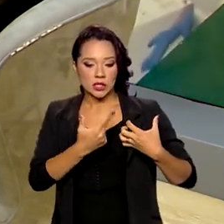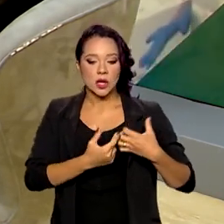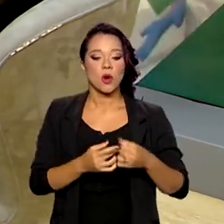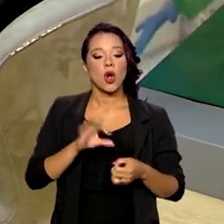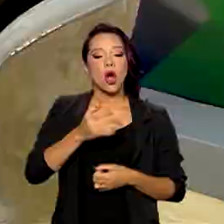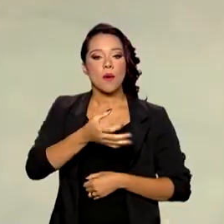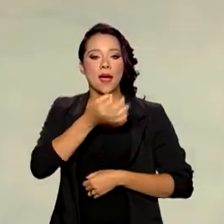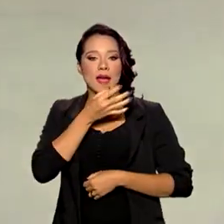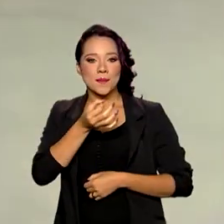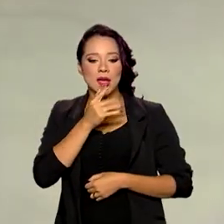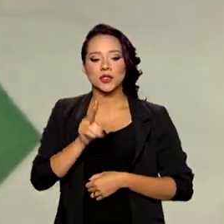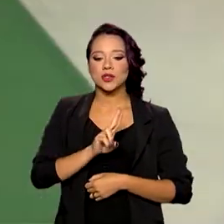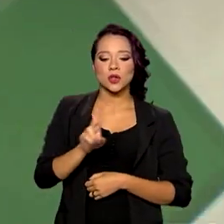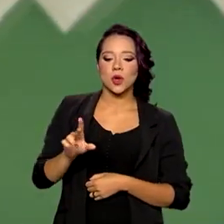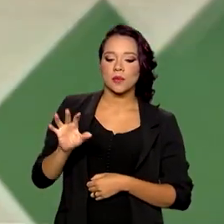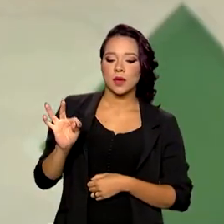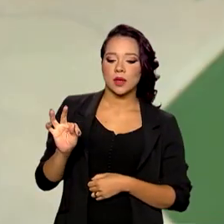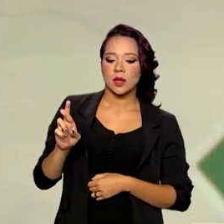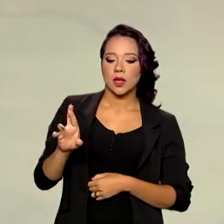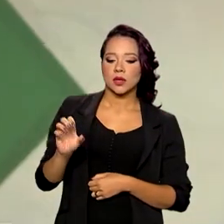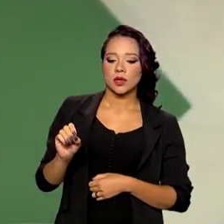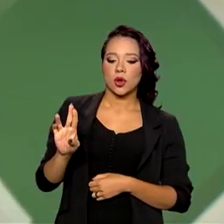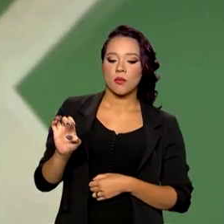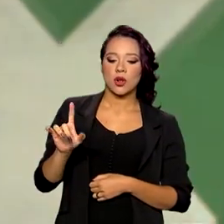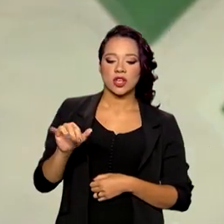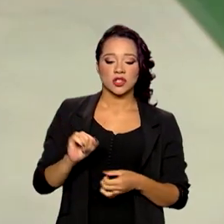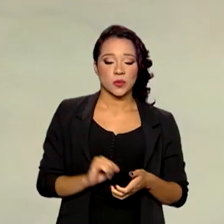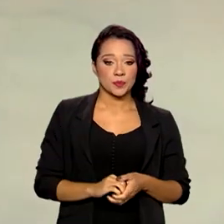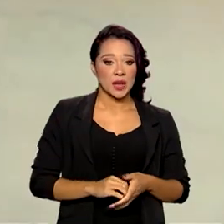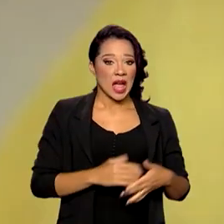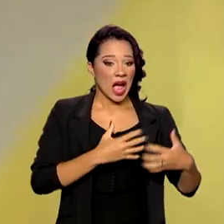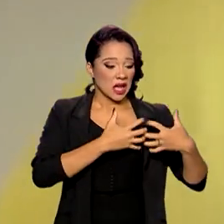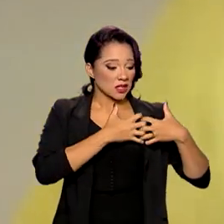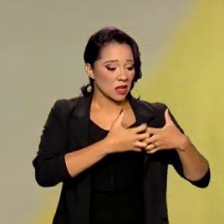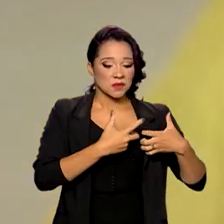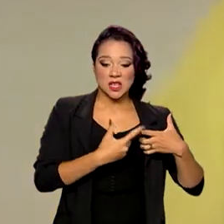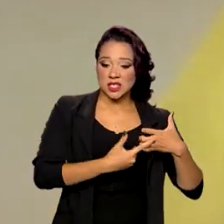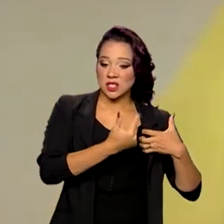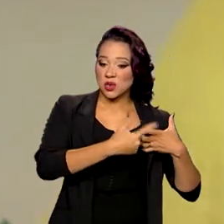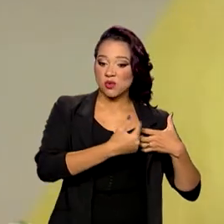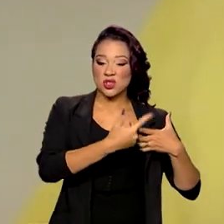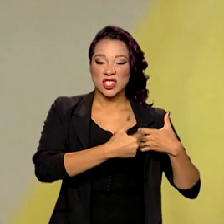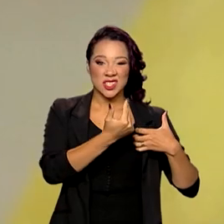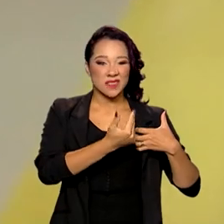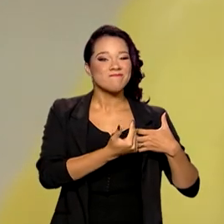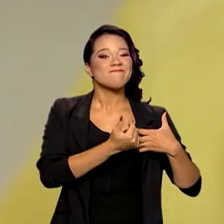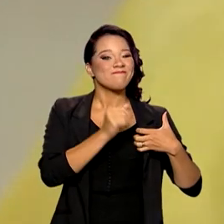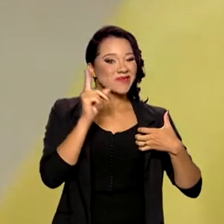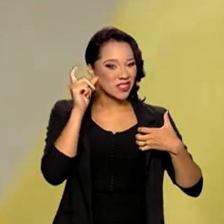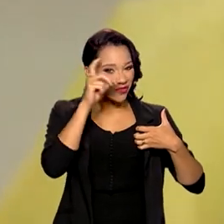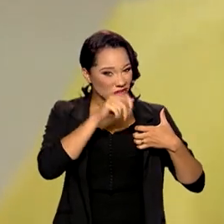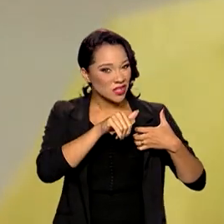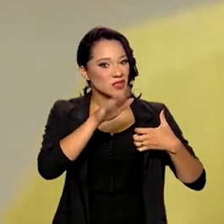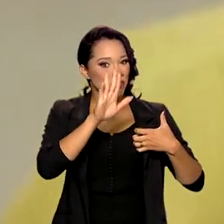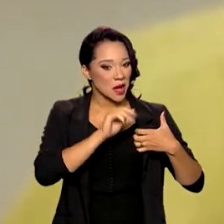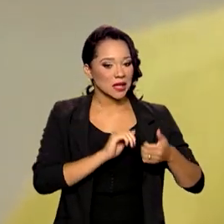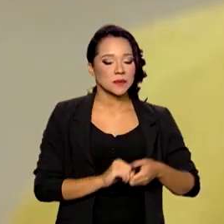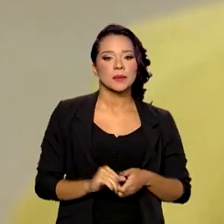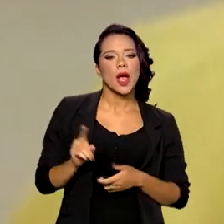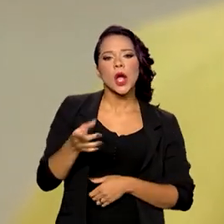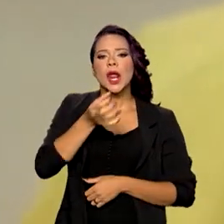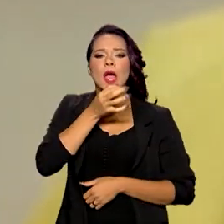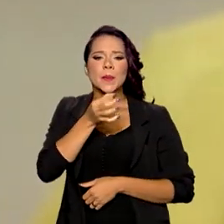de um medicamento chamado trombolítico. O cateterismo precisa de uma estrutura logística e operacional muito mais complexa. Já o